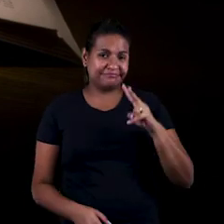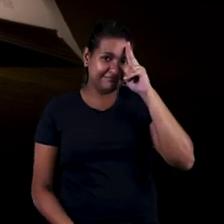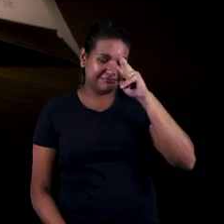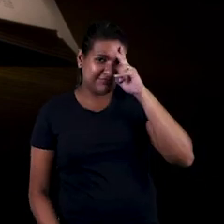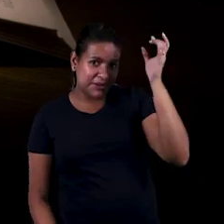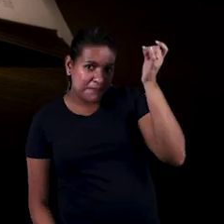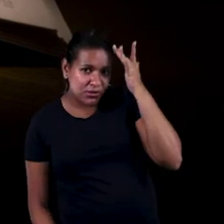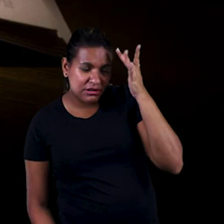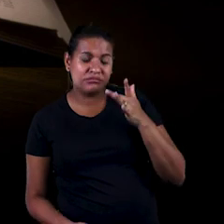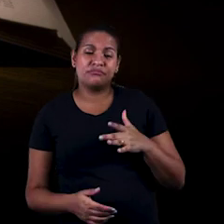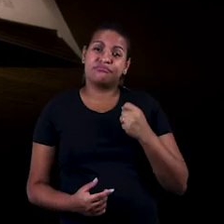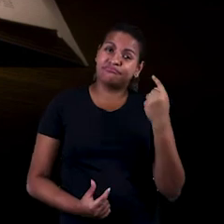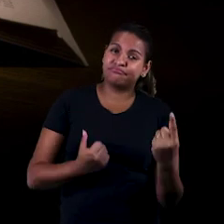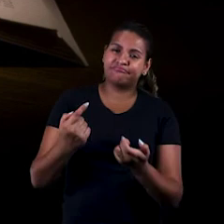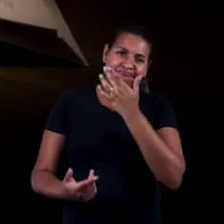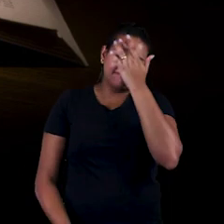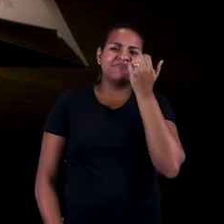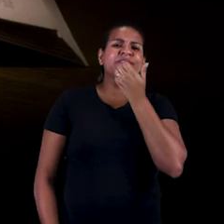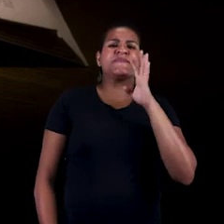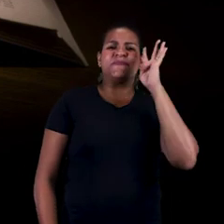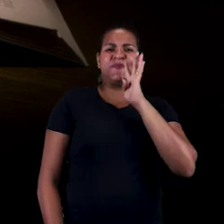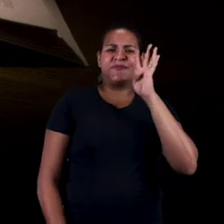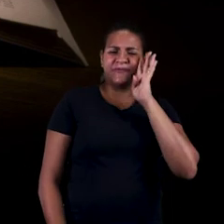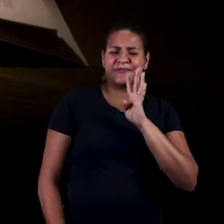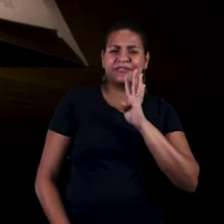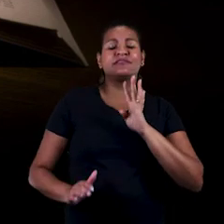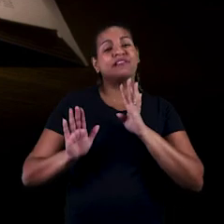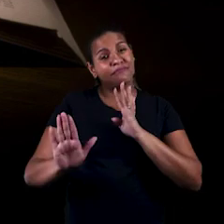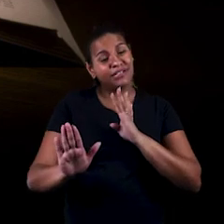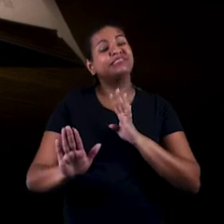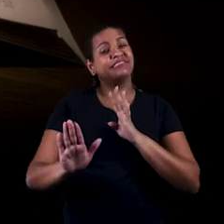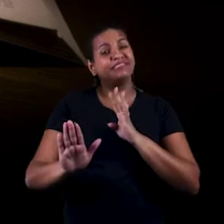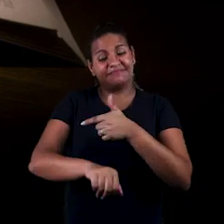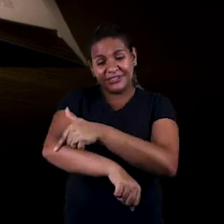inocentes muitas vezes pagam o preço por um crime que não cometeram.